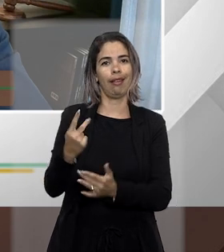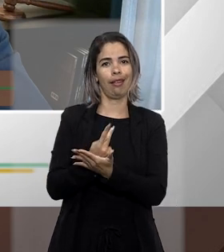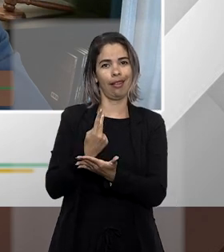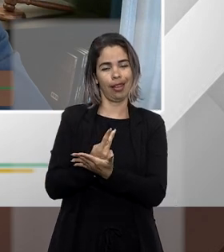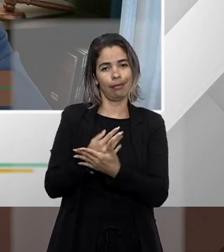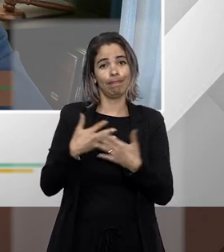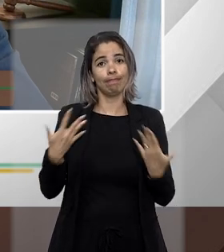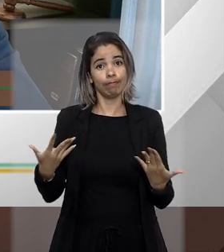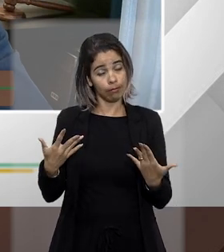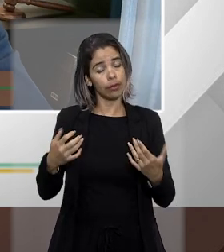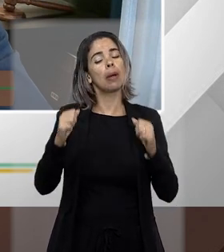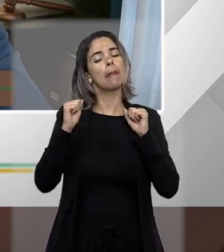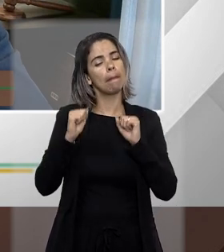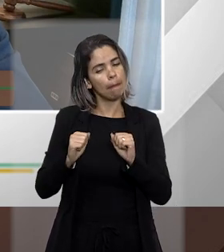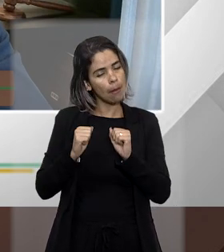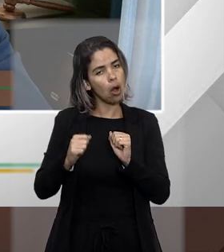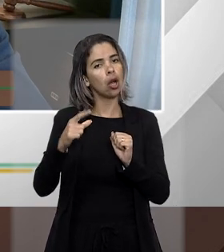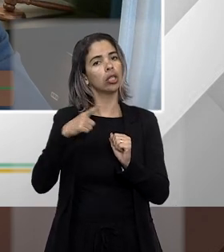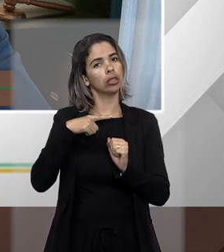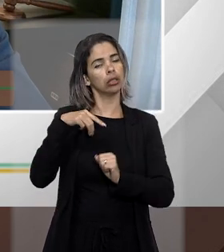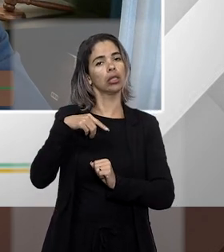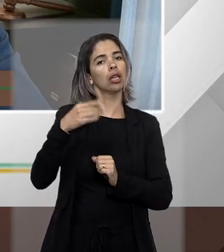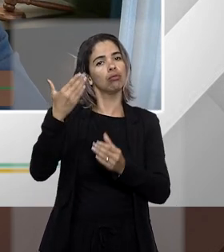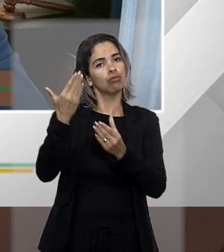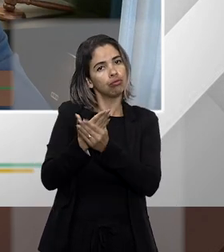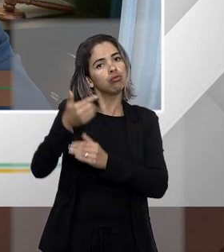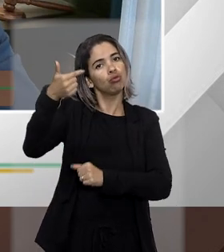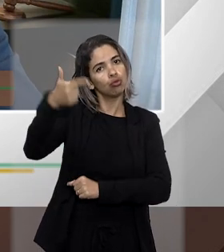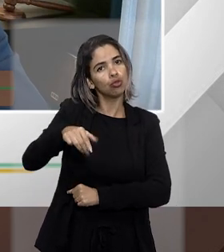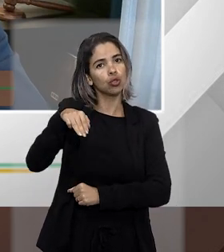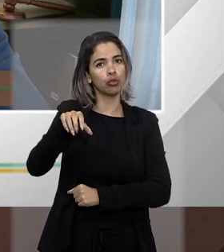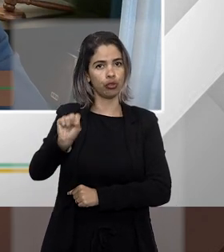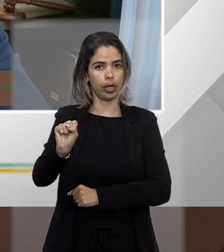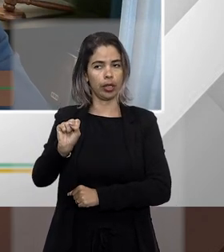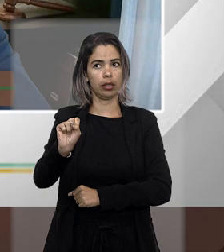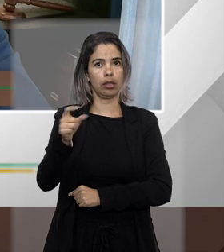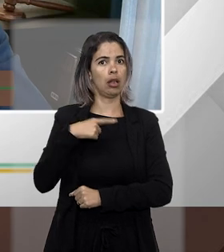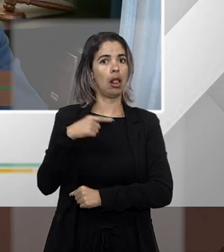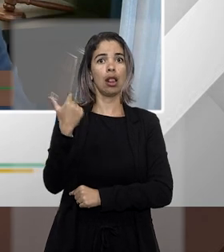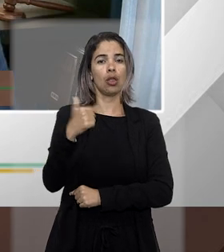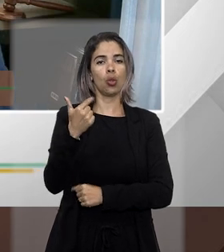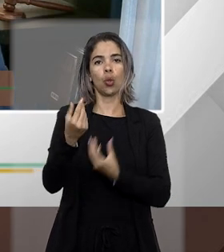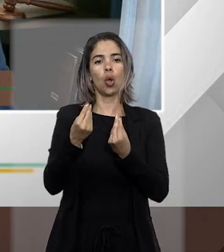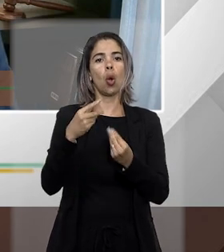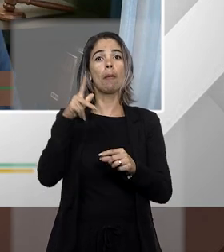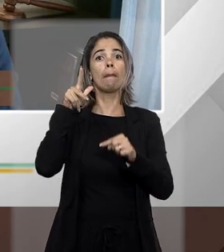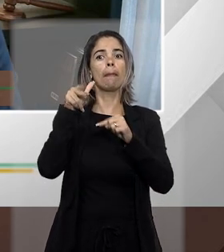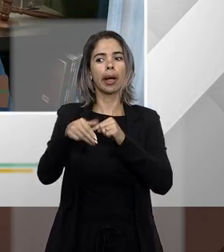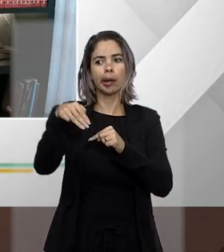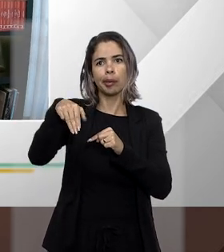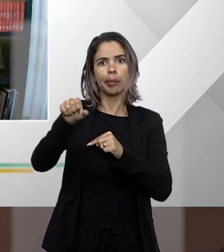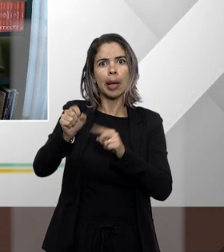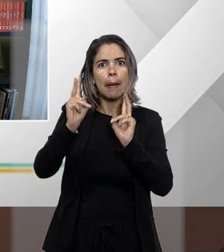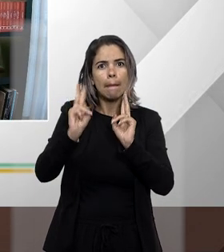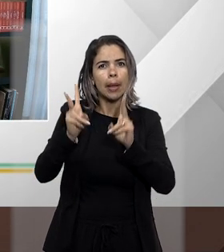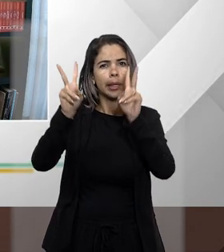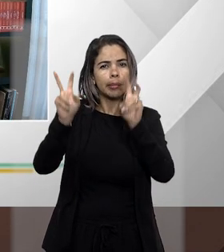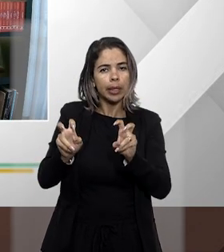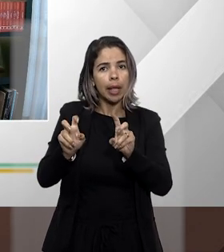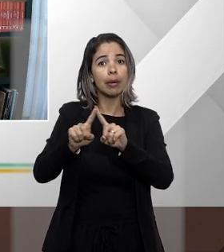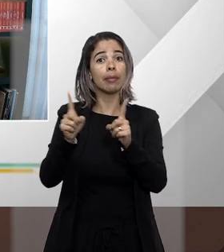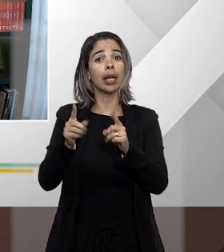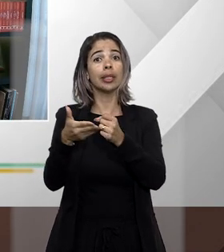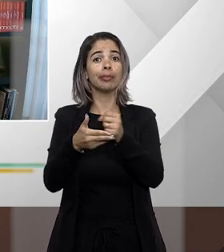assim automaticamente uma vedação de um novo mandado de segurança sobre aquela mesma questão ambos já